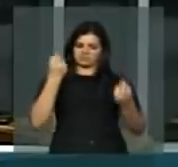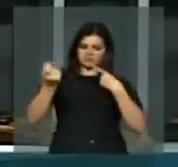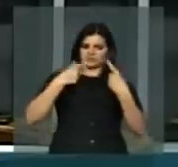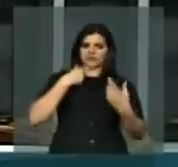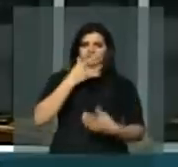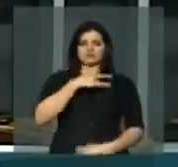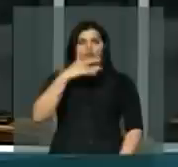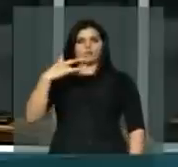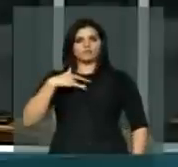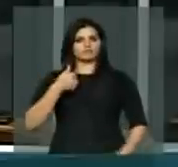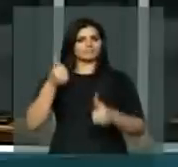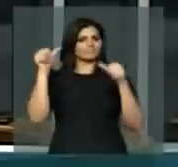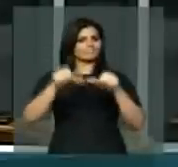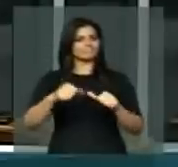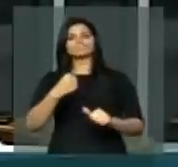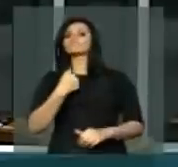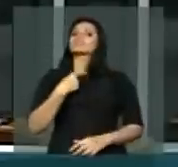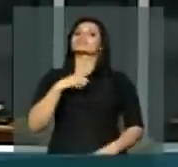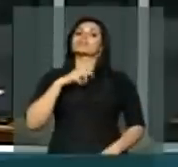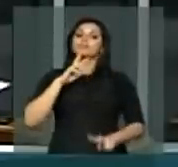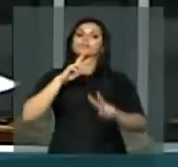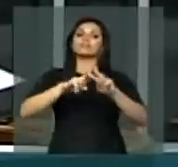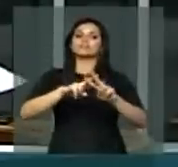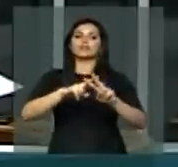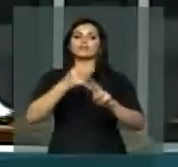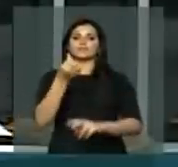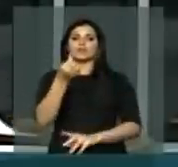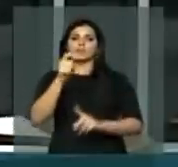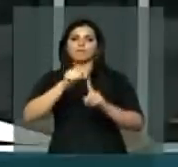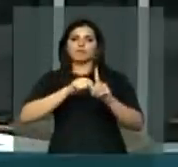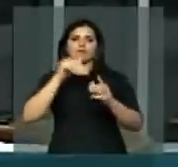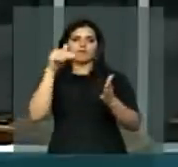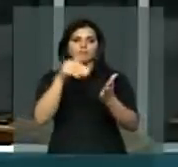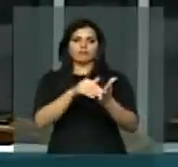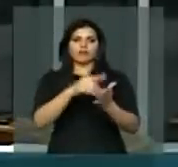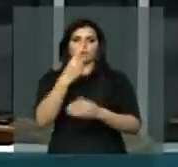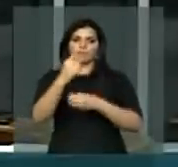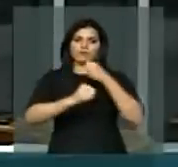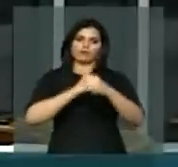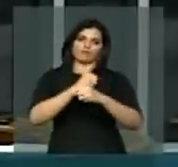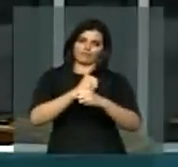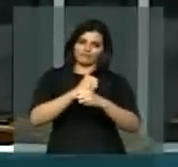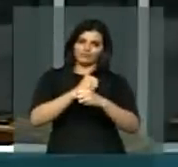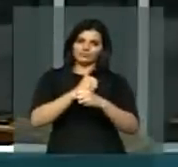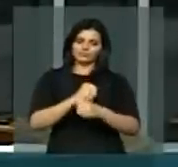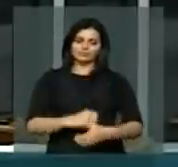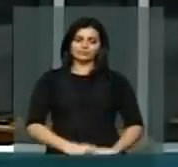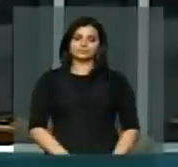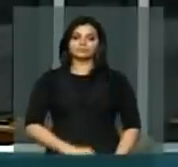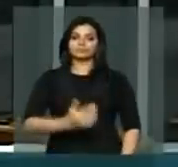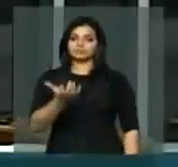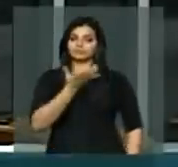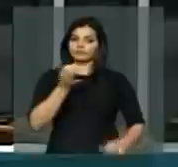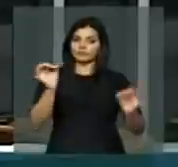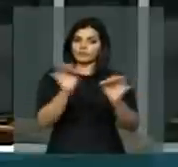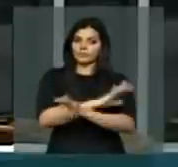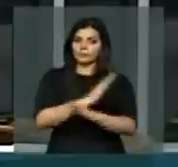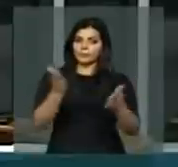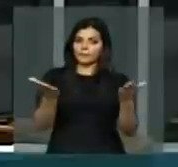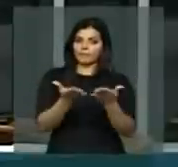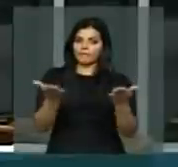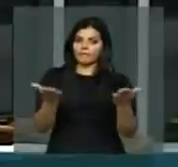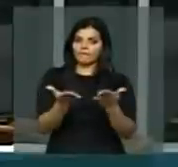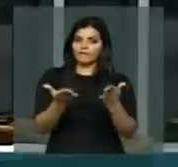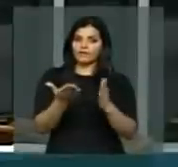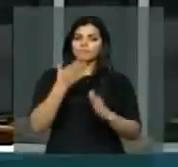a saúde de uma pessoa, pena, prisão, de seis meses a um ano. E eu quero caminhar para a conclusão deste